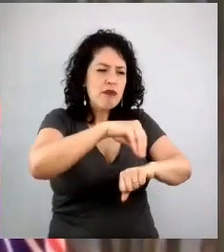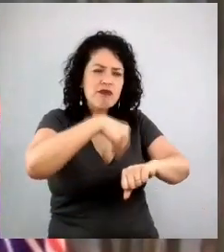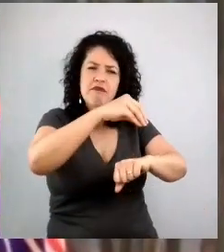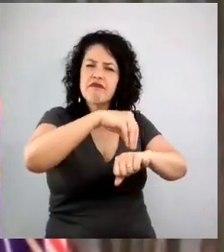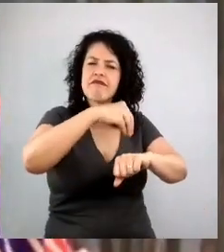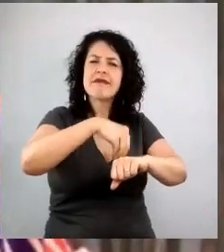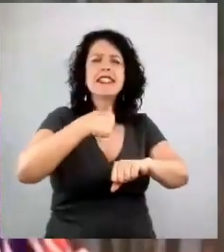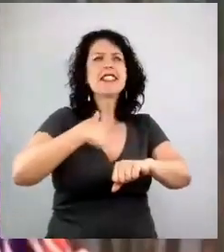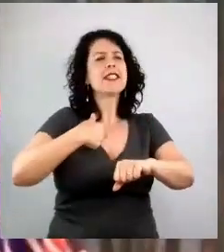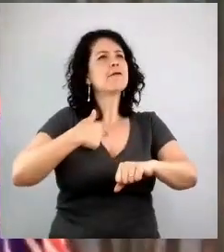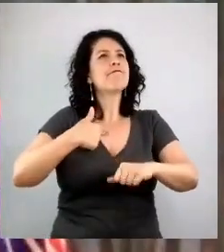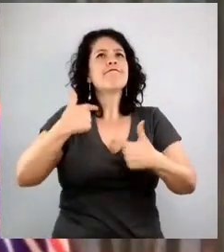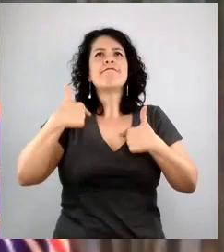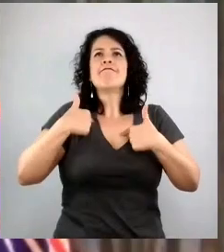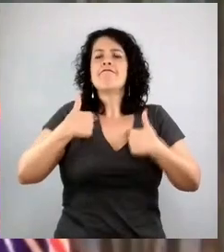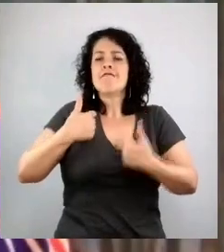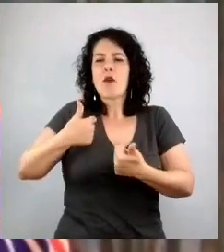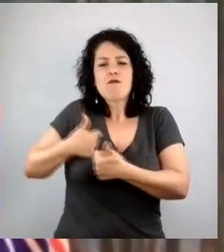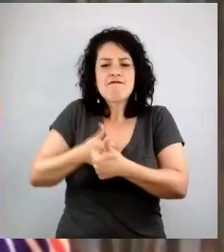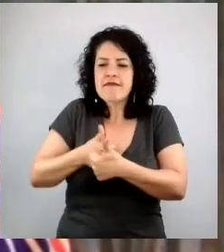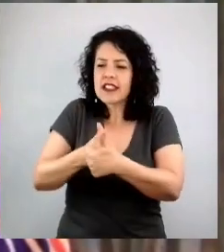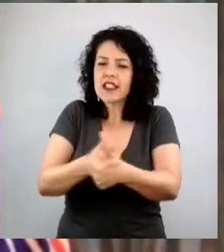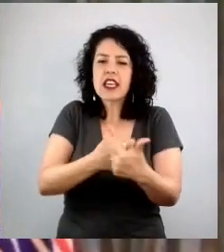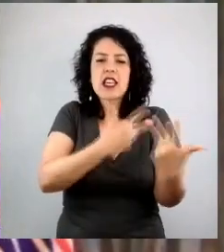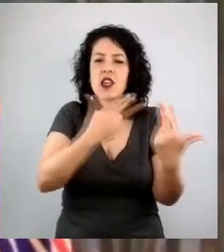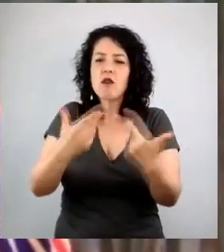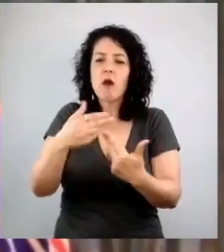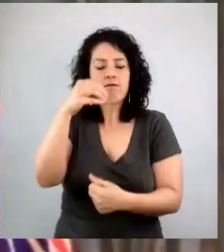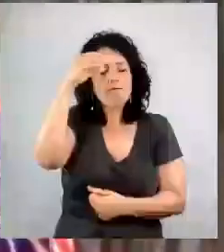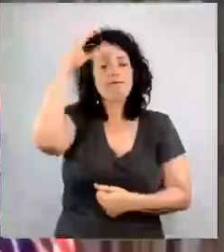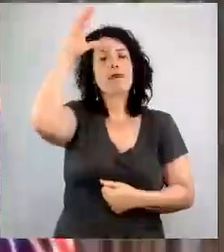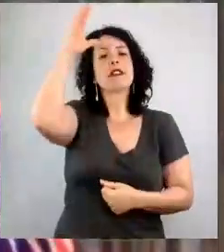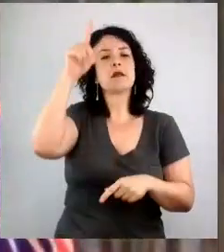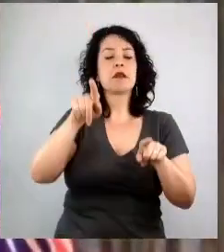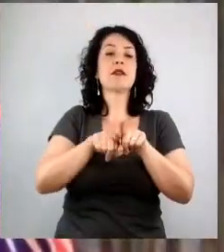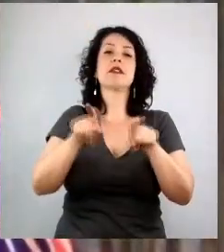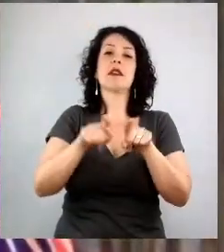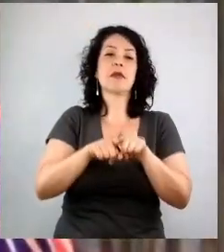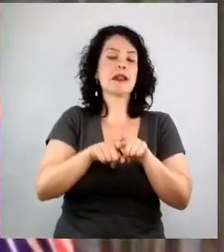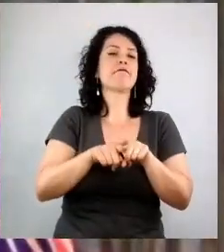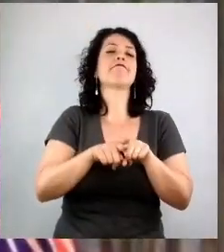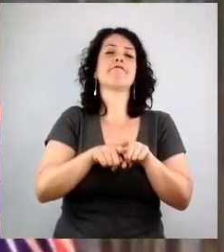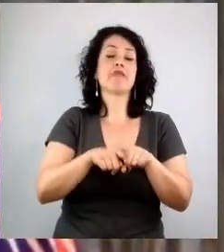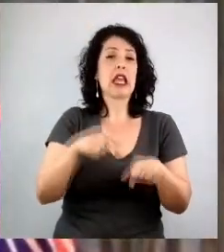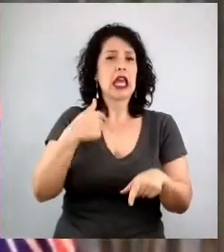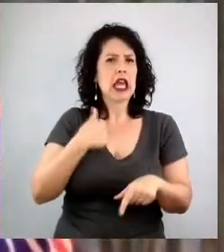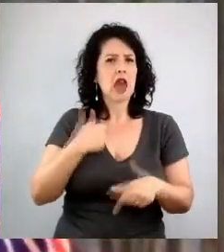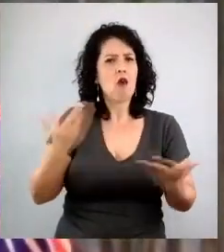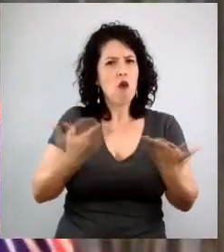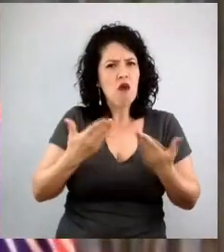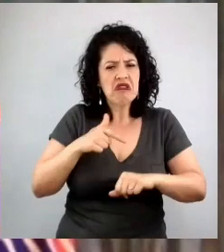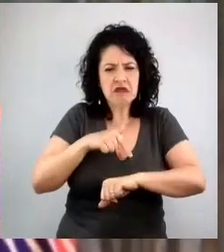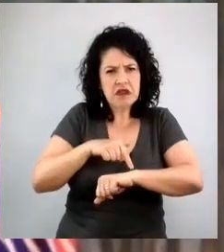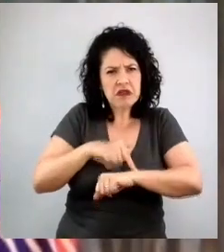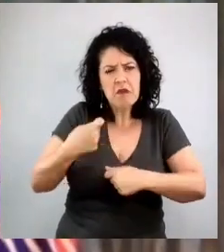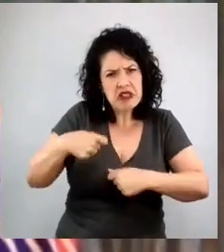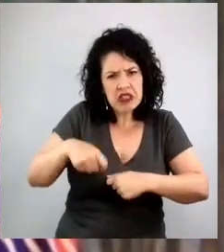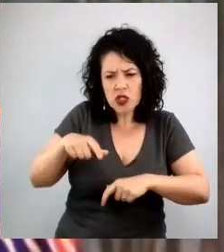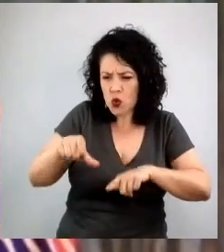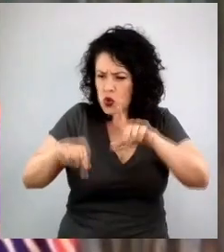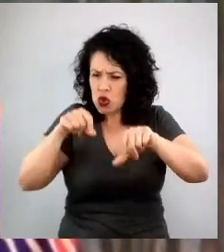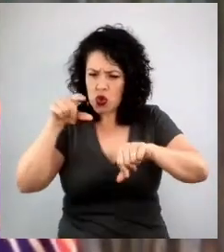guia, assim, é uma estrela mesmo, pulsante na minha vida. Hoje em dia, a cada escolha que eu faço, eu sempre penso o quanto eu estou